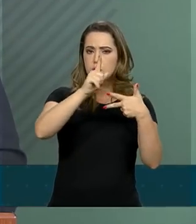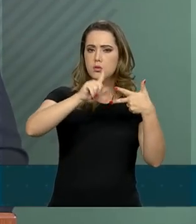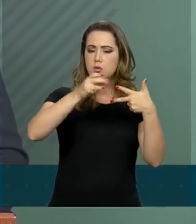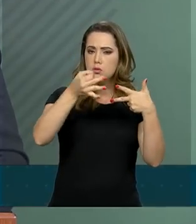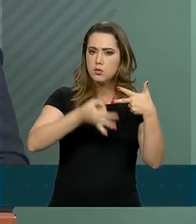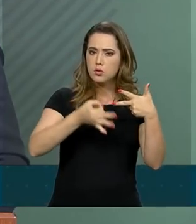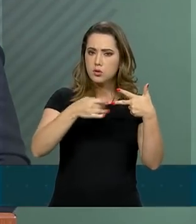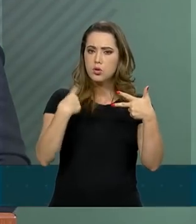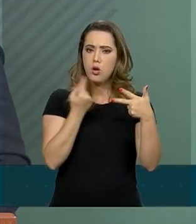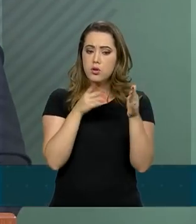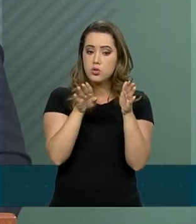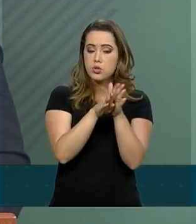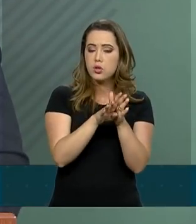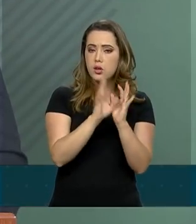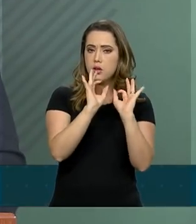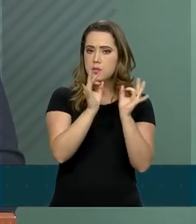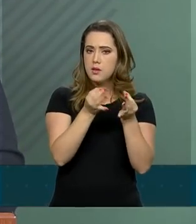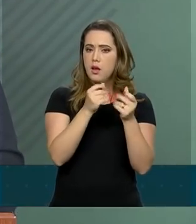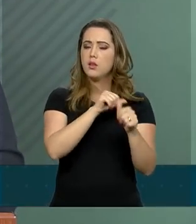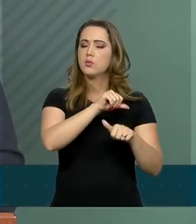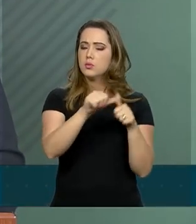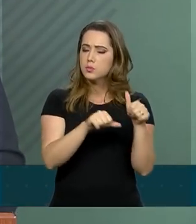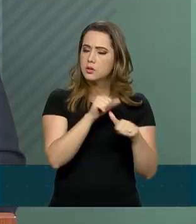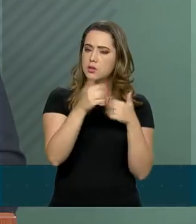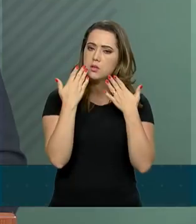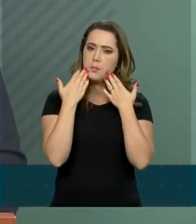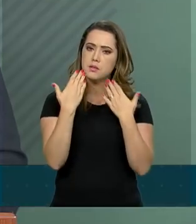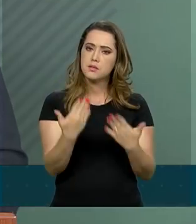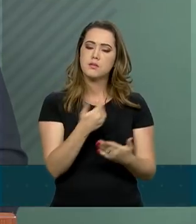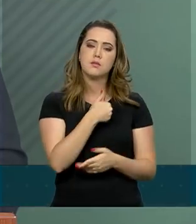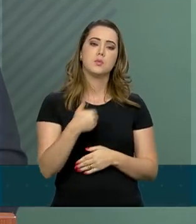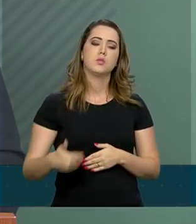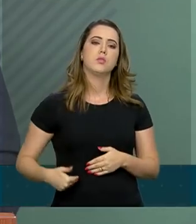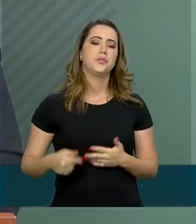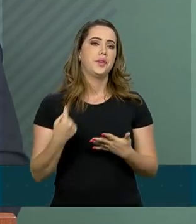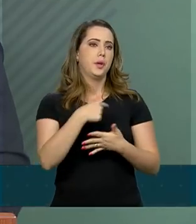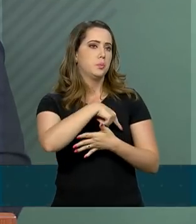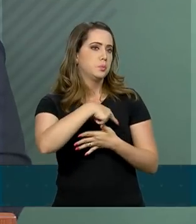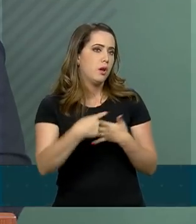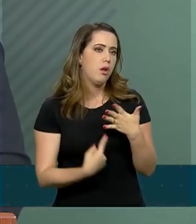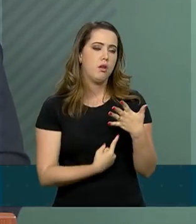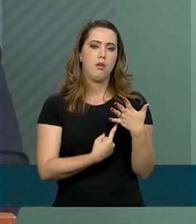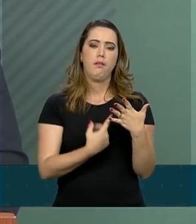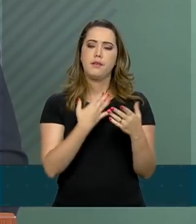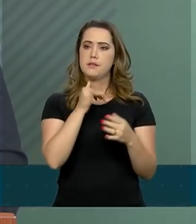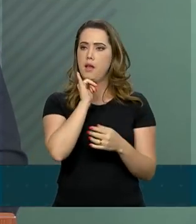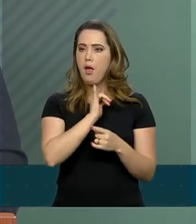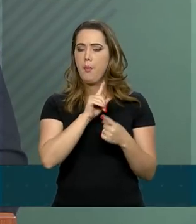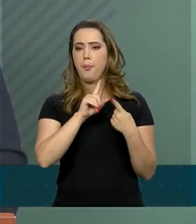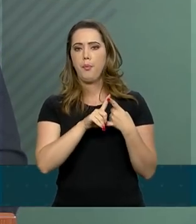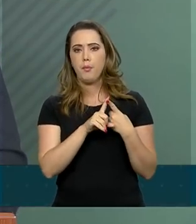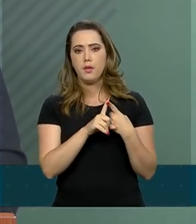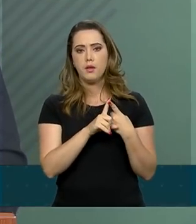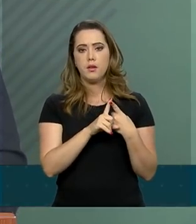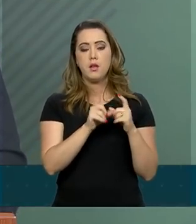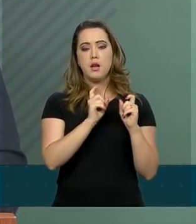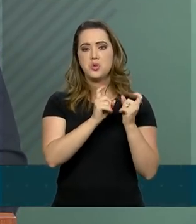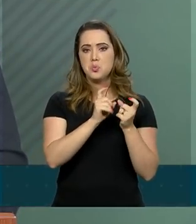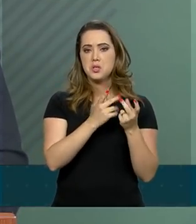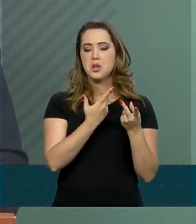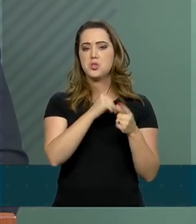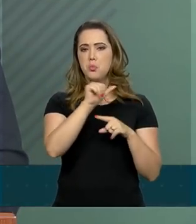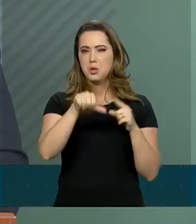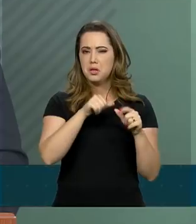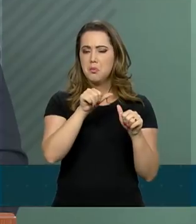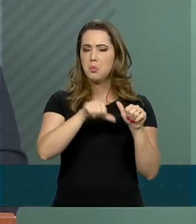bom porto levando as reformas que estão sendo propostas pelo governo, quais sejam a reforma administrativa,